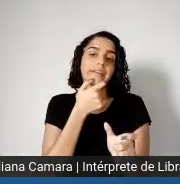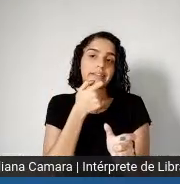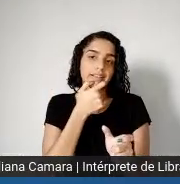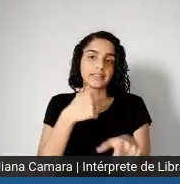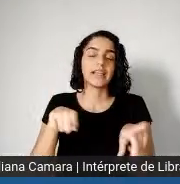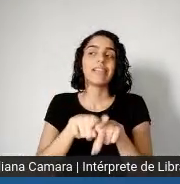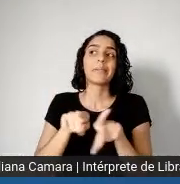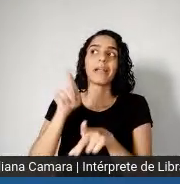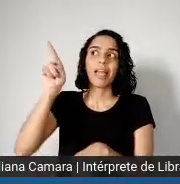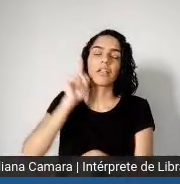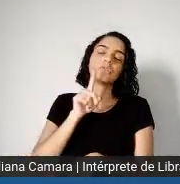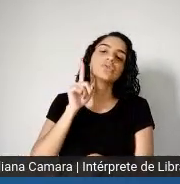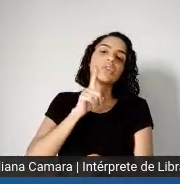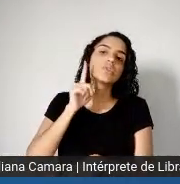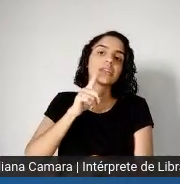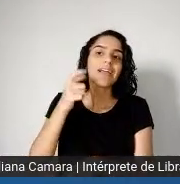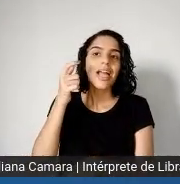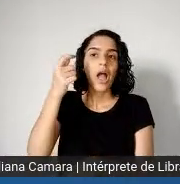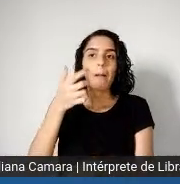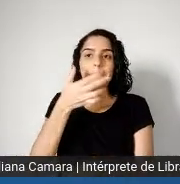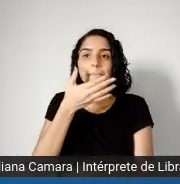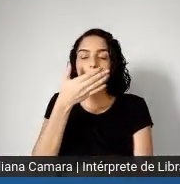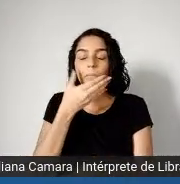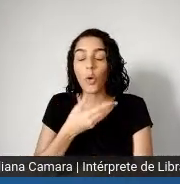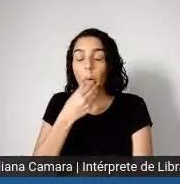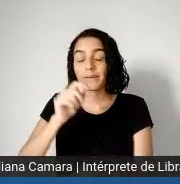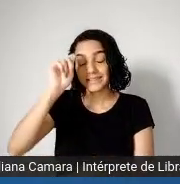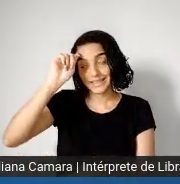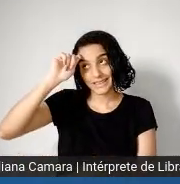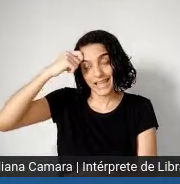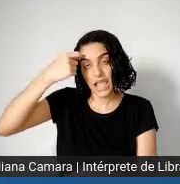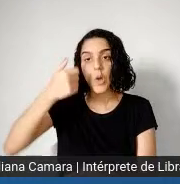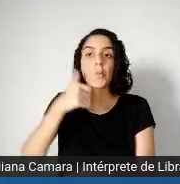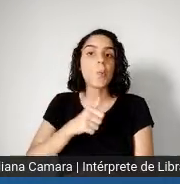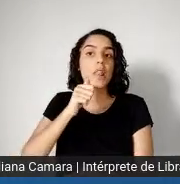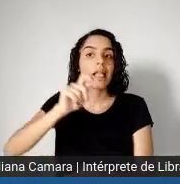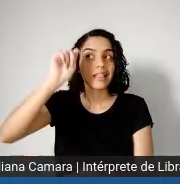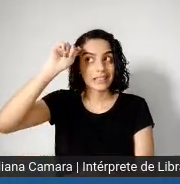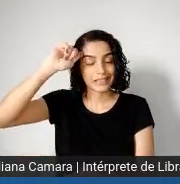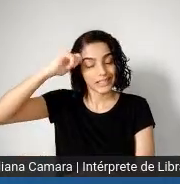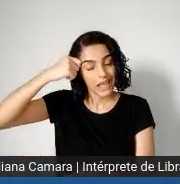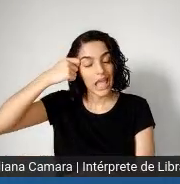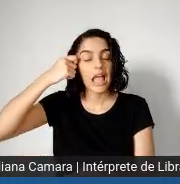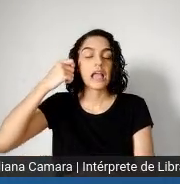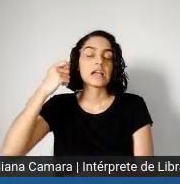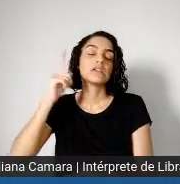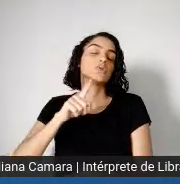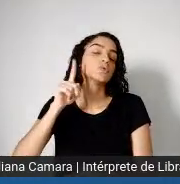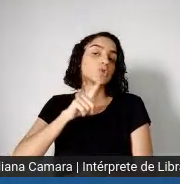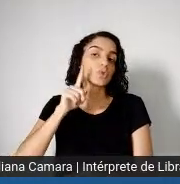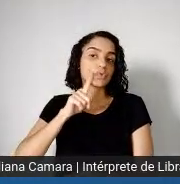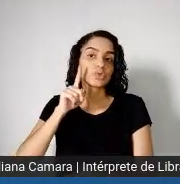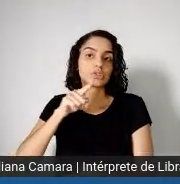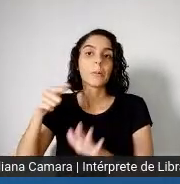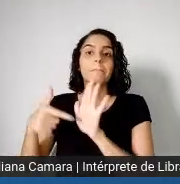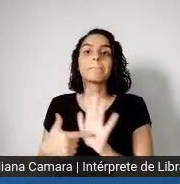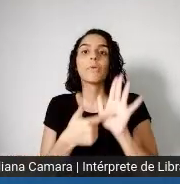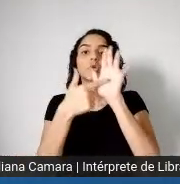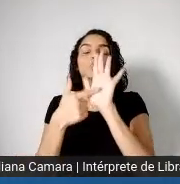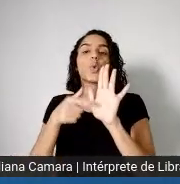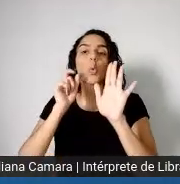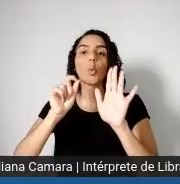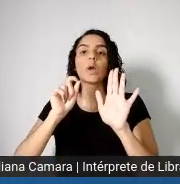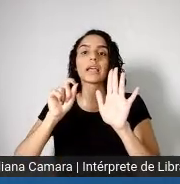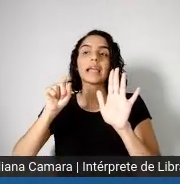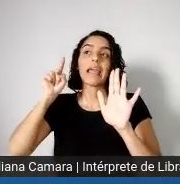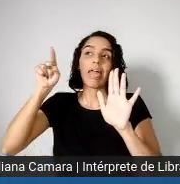coisa, né, os negros americanos, há uma documentação em várias áreas dos Estados Unidos, e mostram que essa, essa